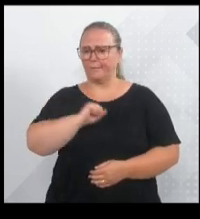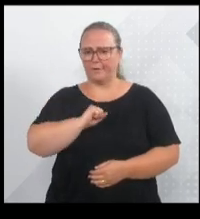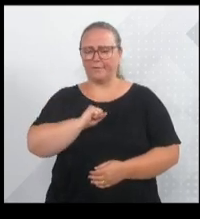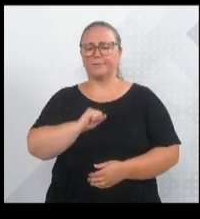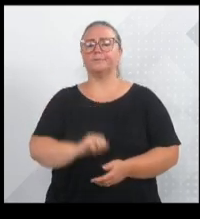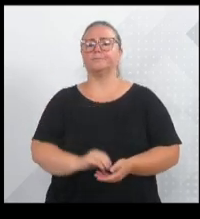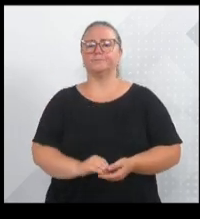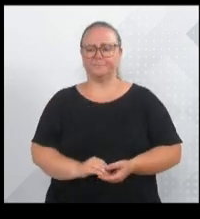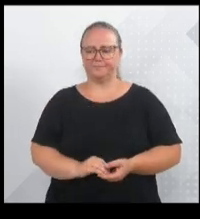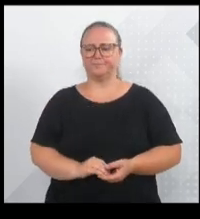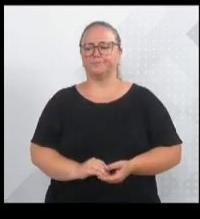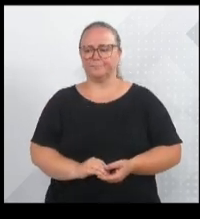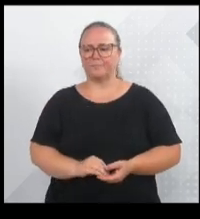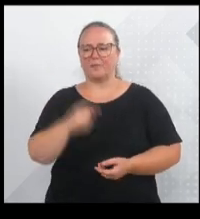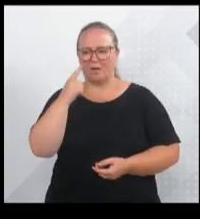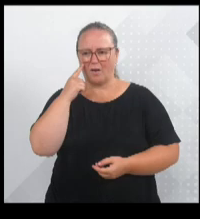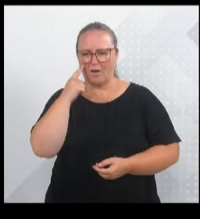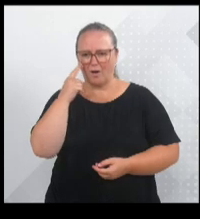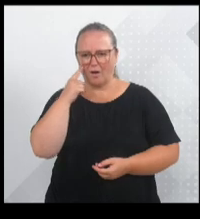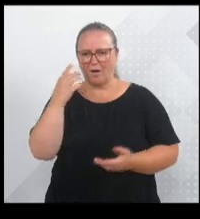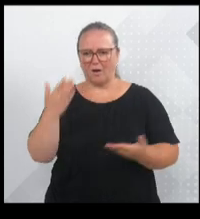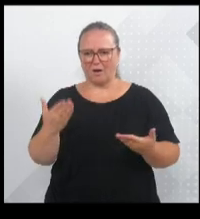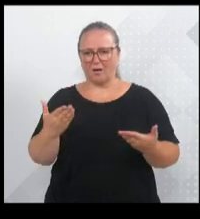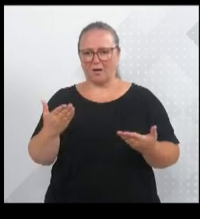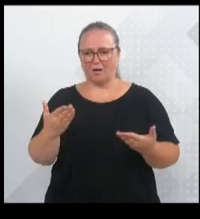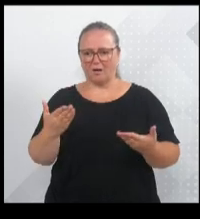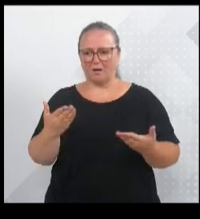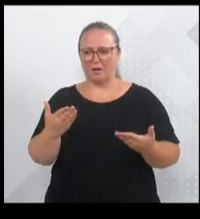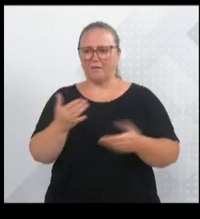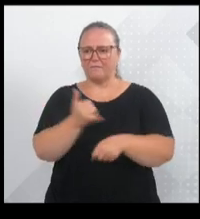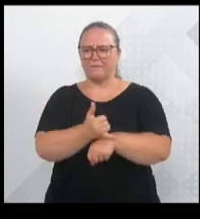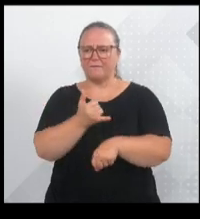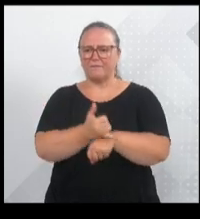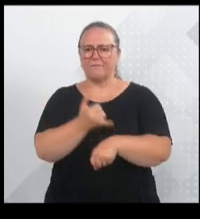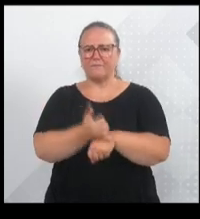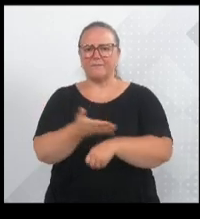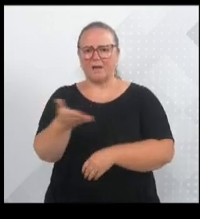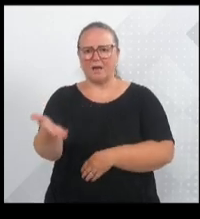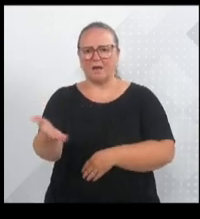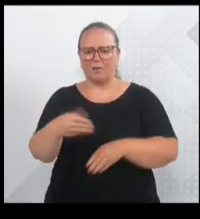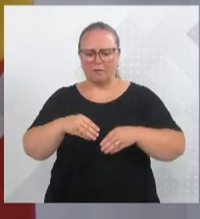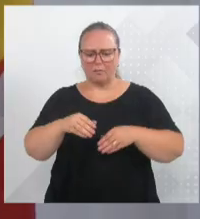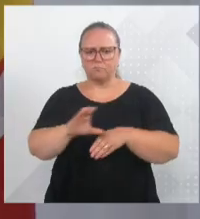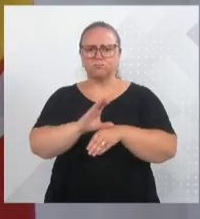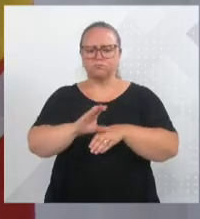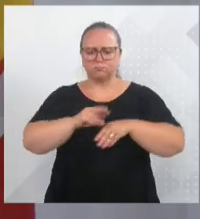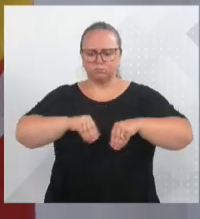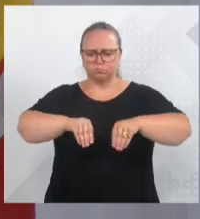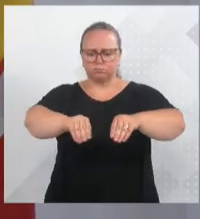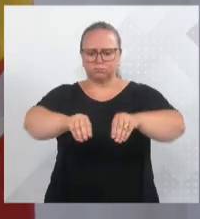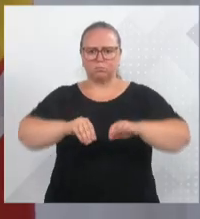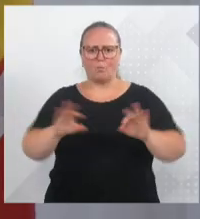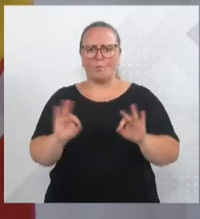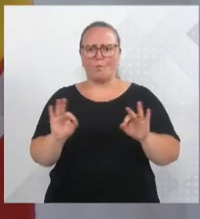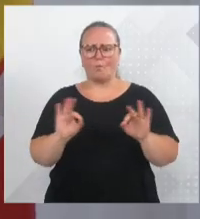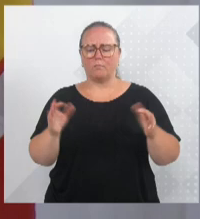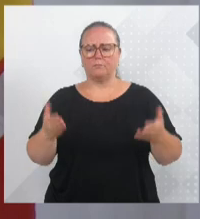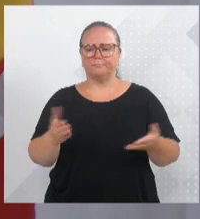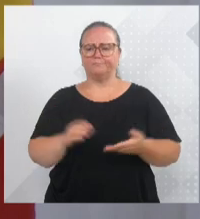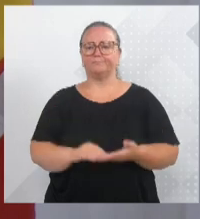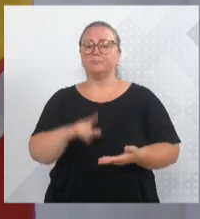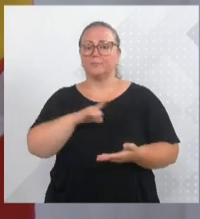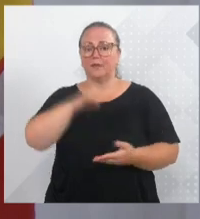onde nem sequer, olha, está no ferro, não fizeram ainda absolutamente nada. E a gente já observa, obrigado, Ari, várias pessoas